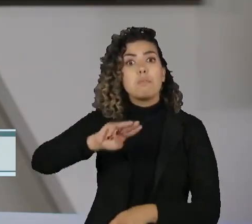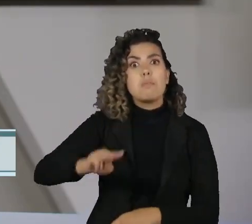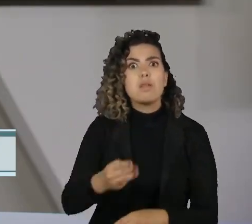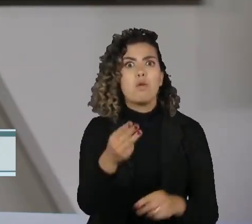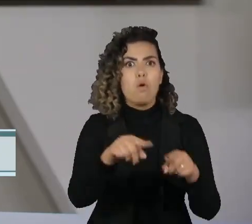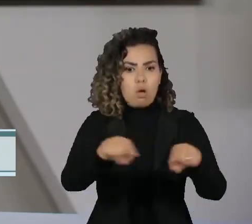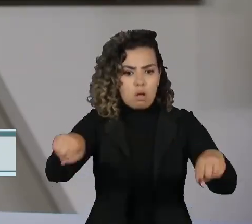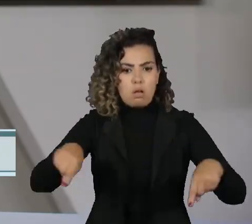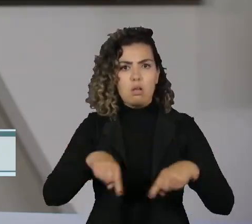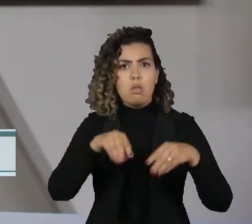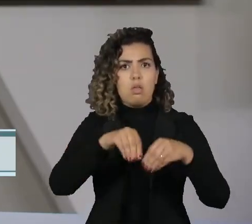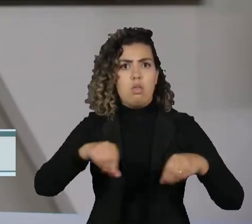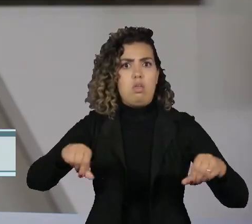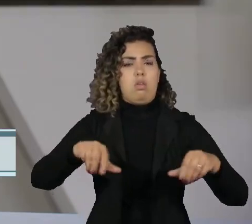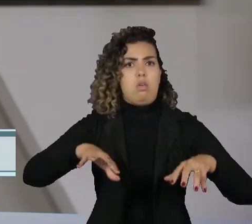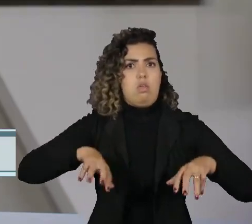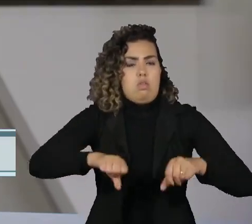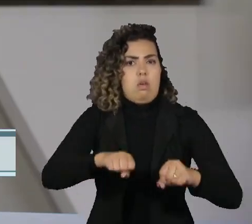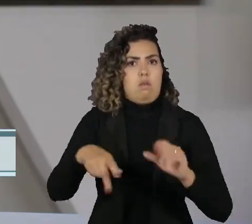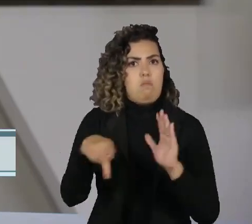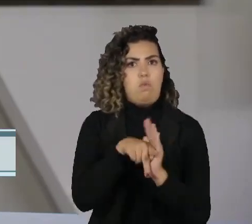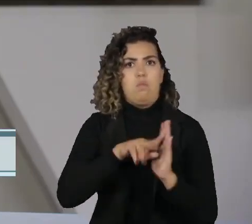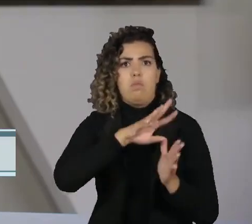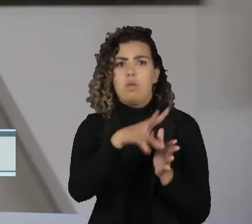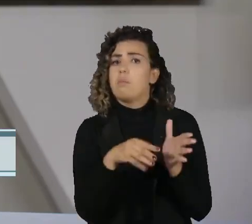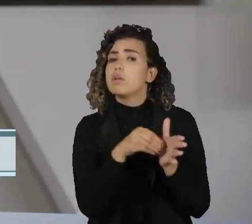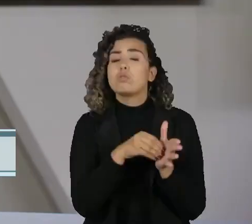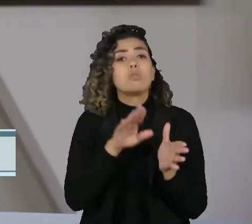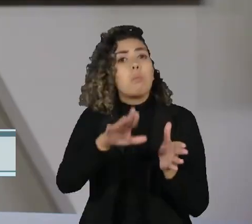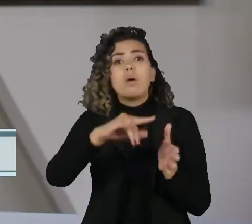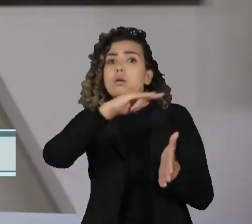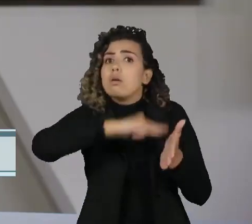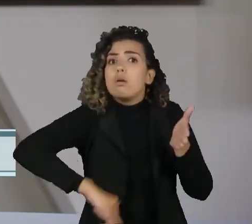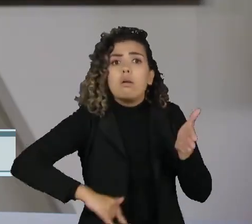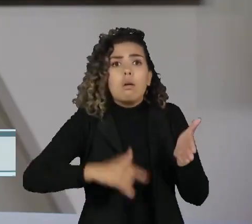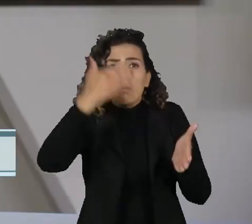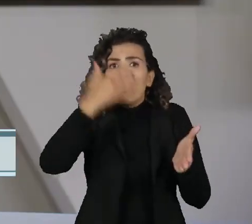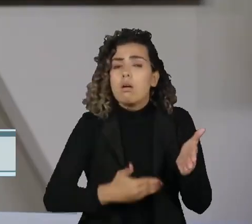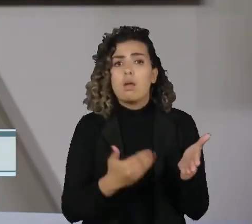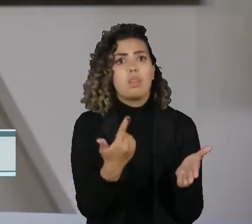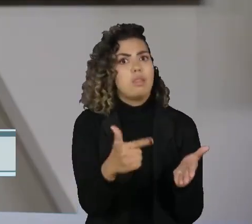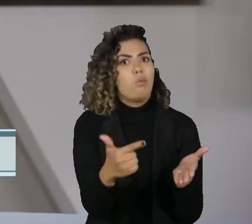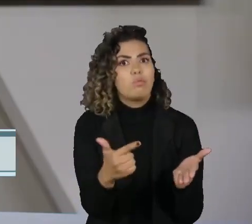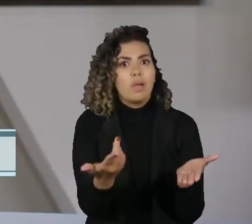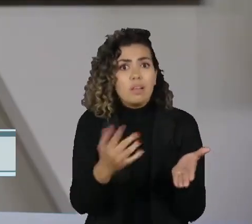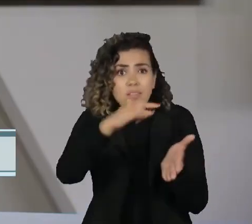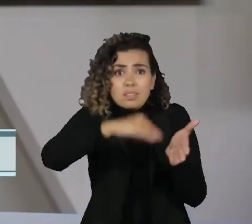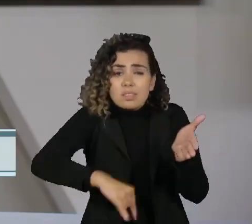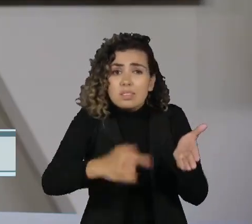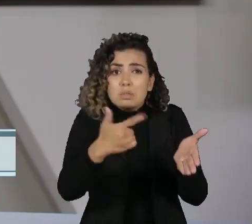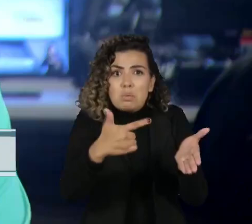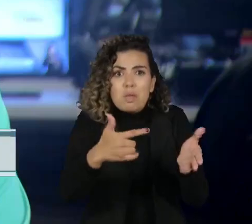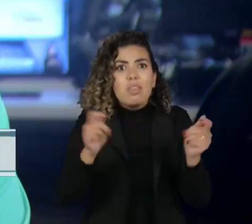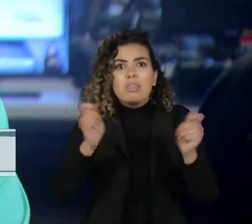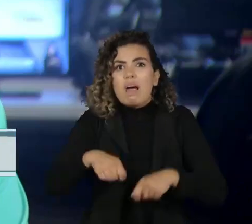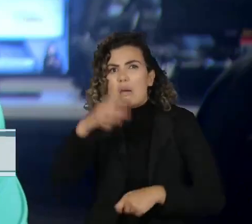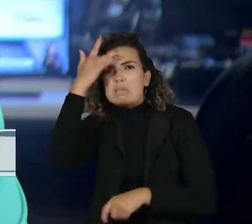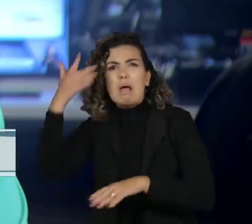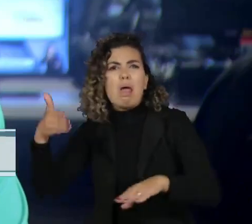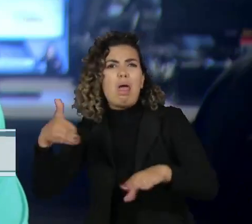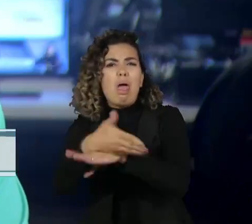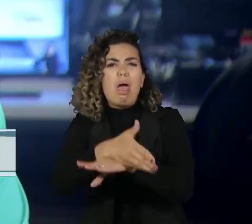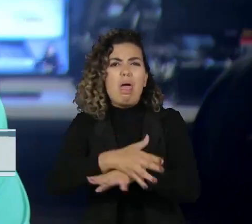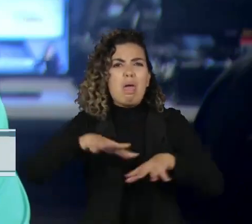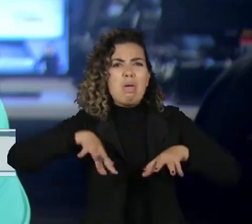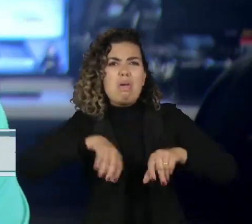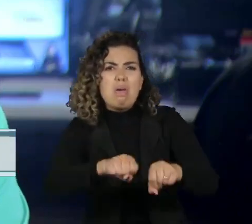da Amazônia não tem nenhum tipo de documentação, o que abre espaço para invasões e desmatamento. O